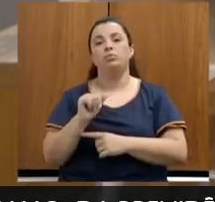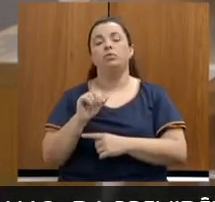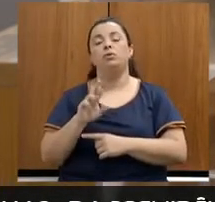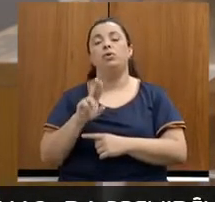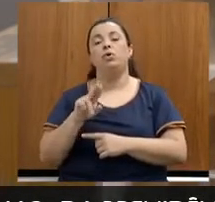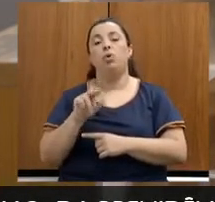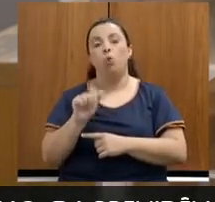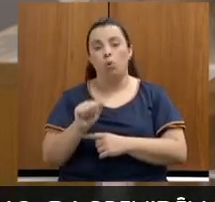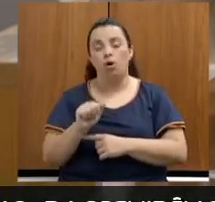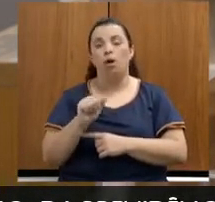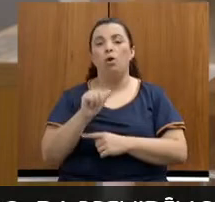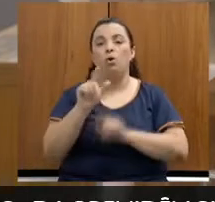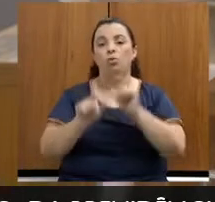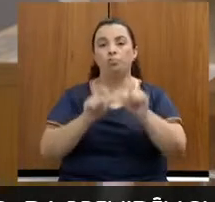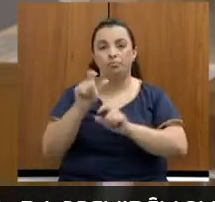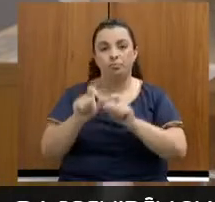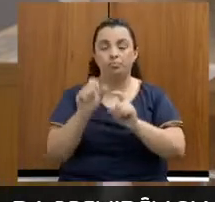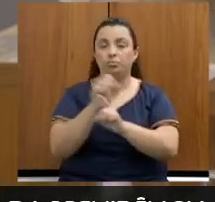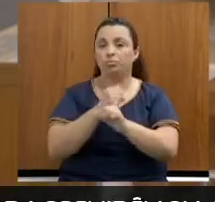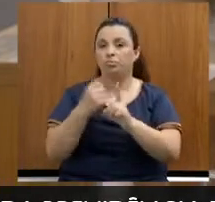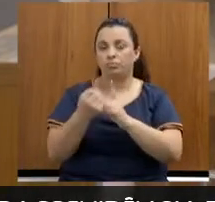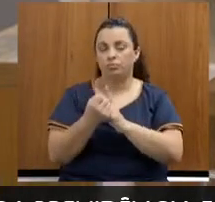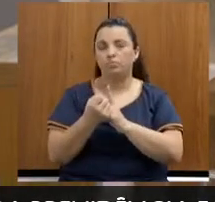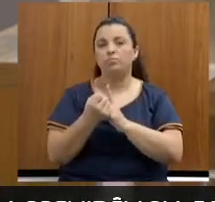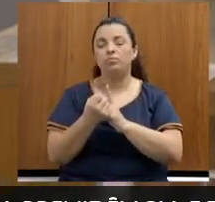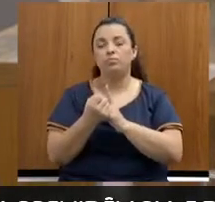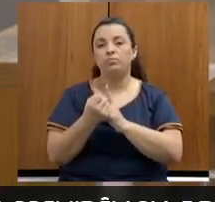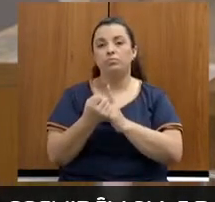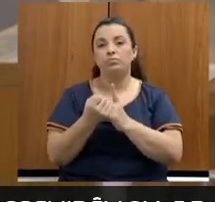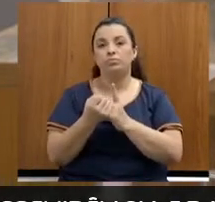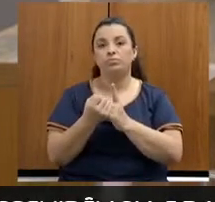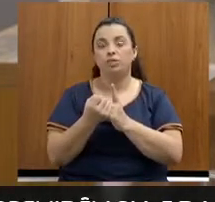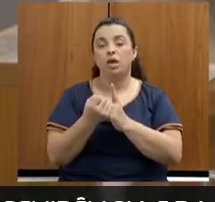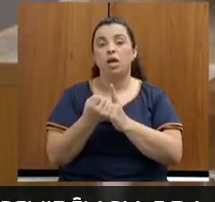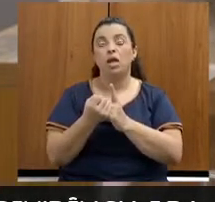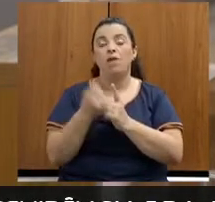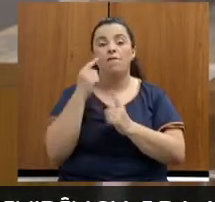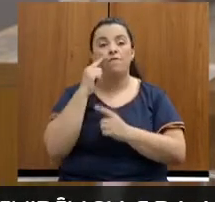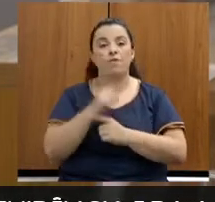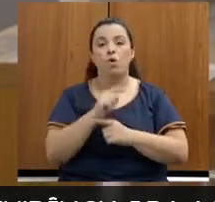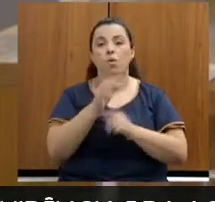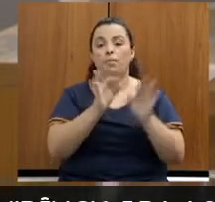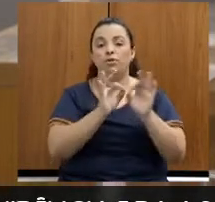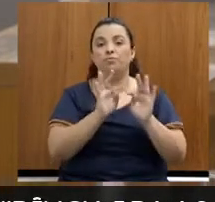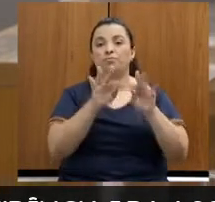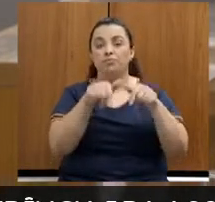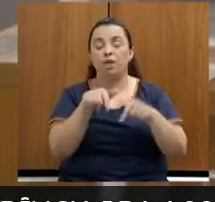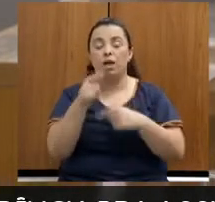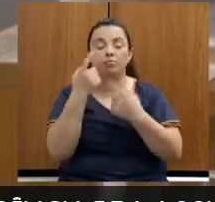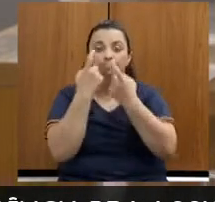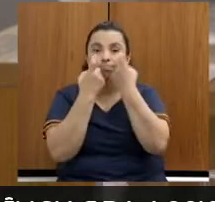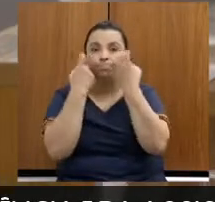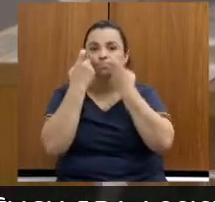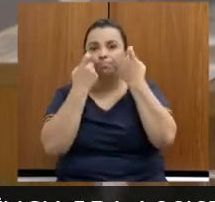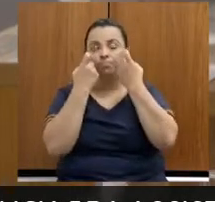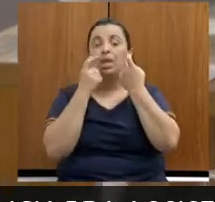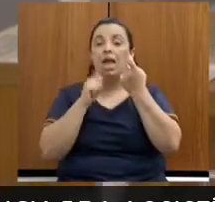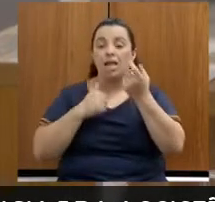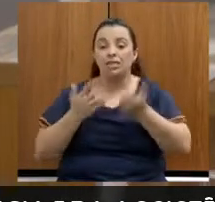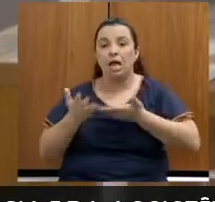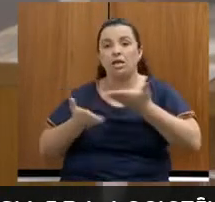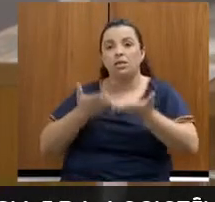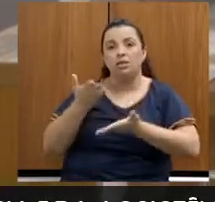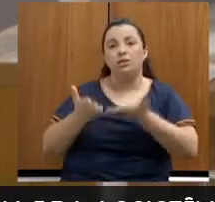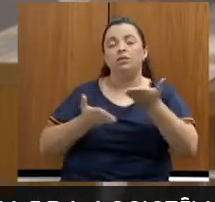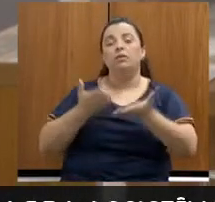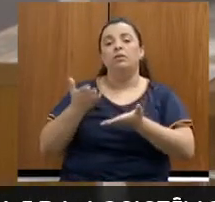e se preocupou quando acabou. A assistência à população de rua se fez ainda mais